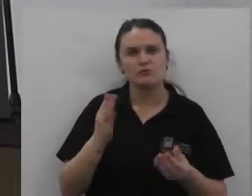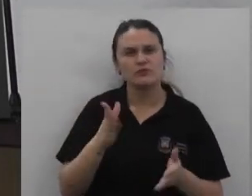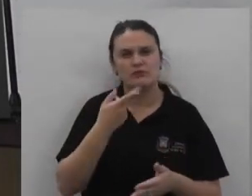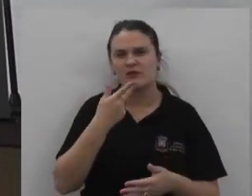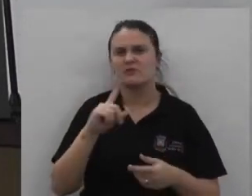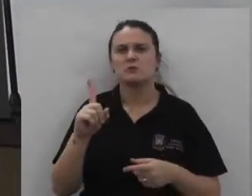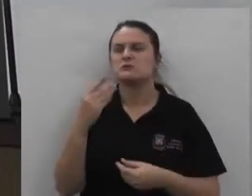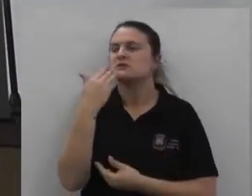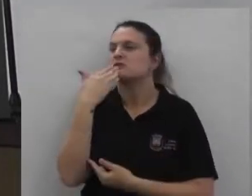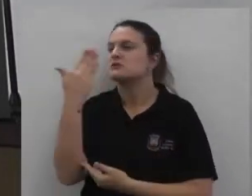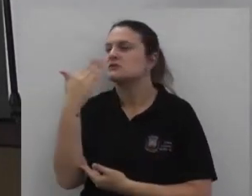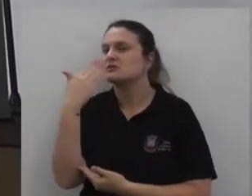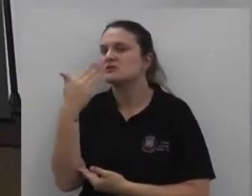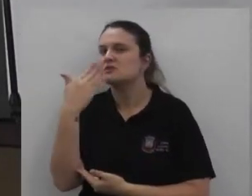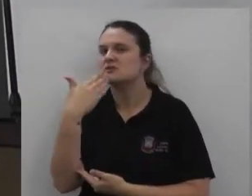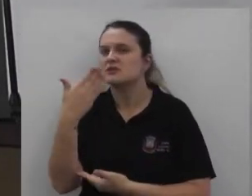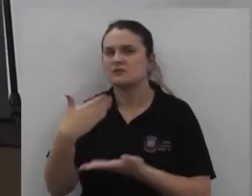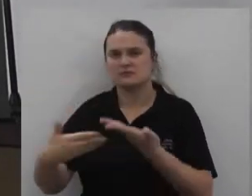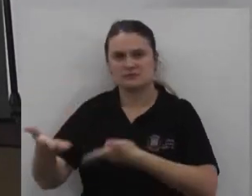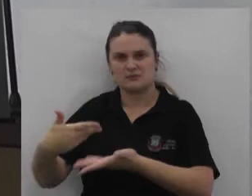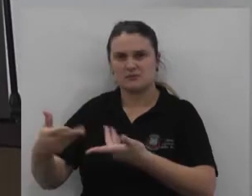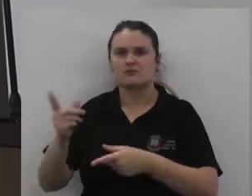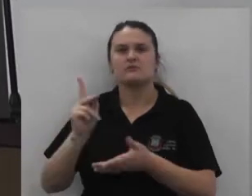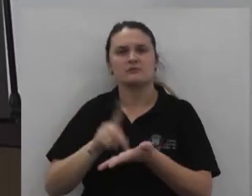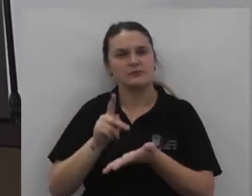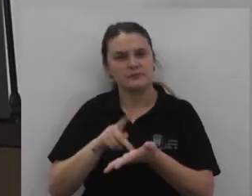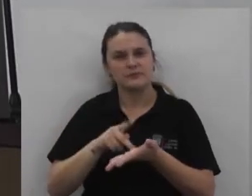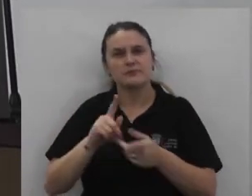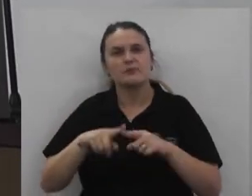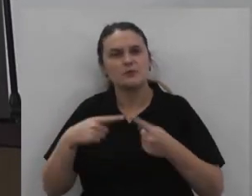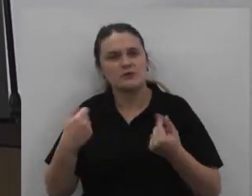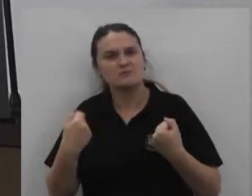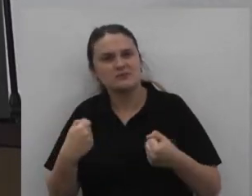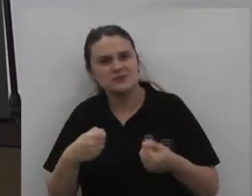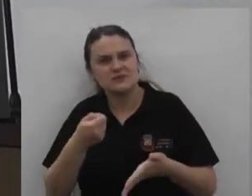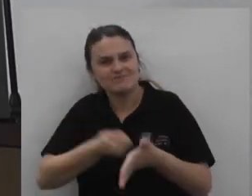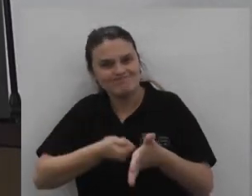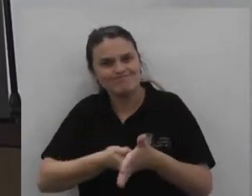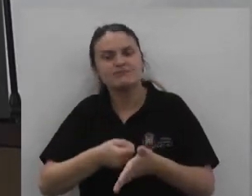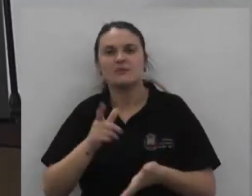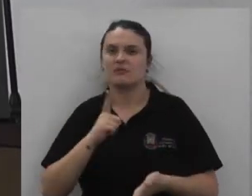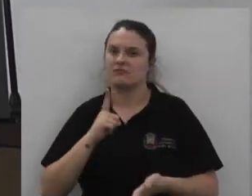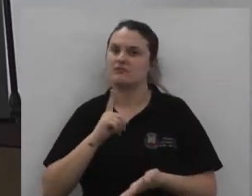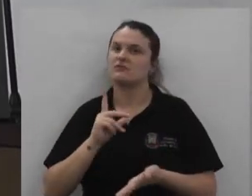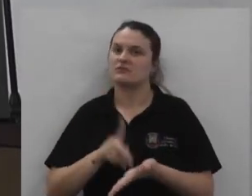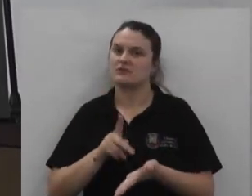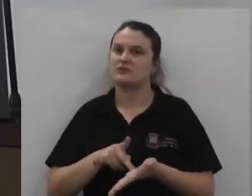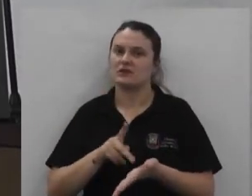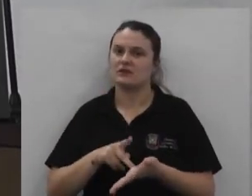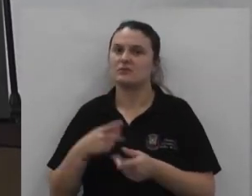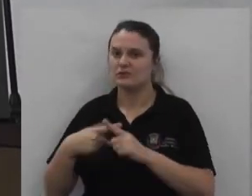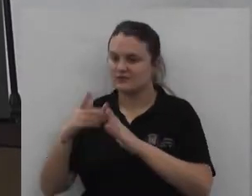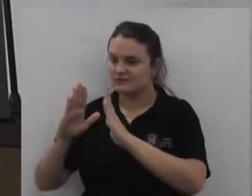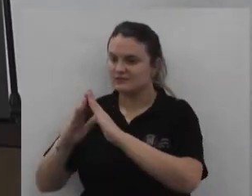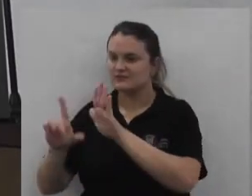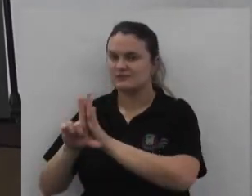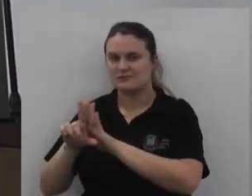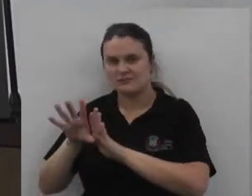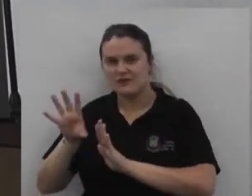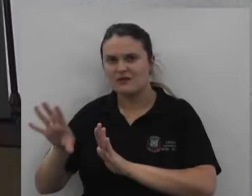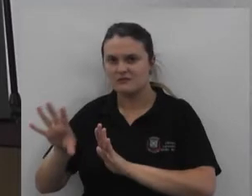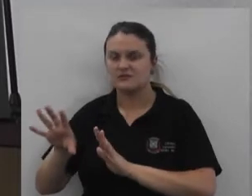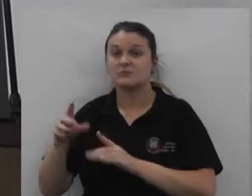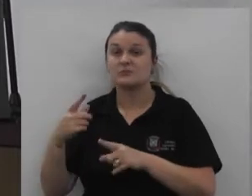falei Não precisamos Trocar elogios Mas é verdade Quando é preciso Cobrar Tem cobrado E esse é o trabalho Do legislativo